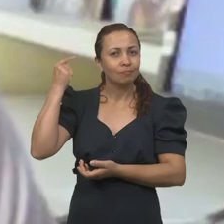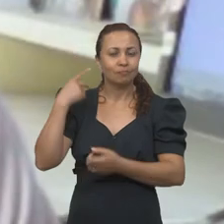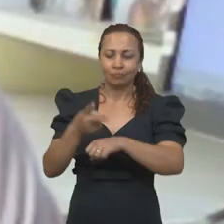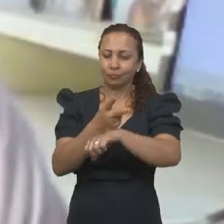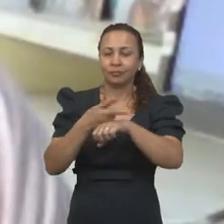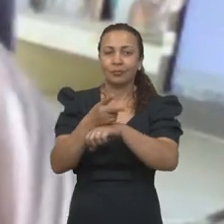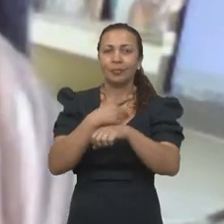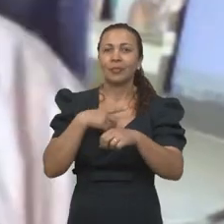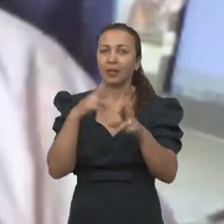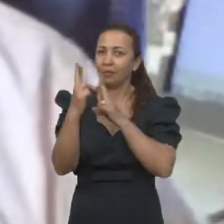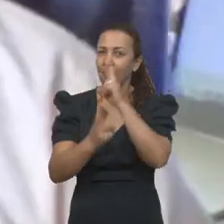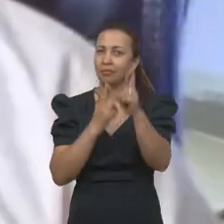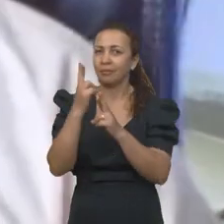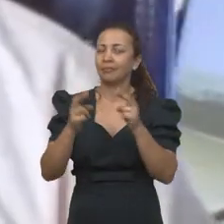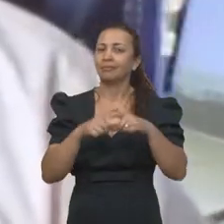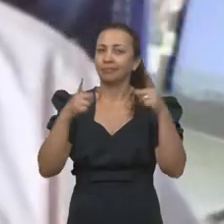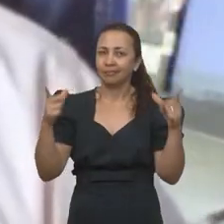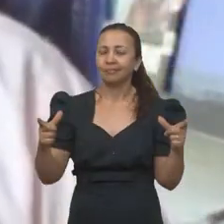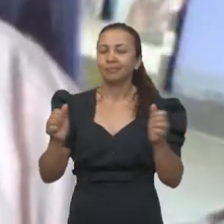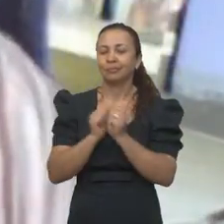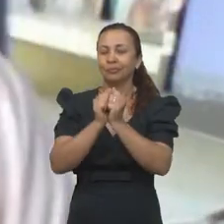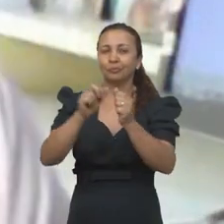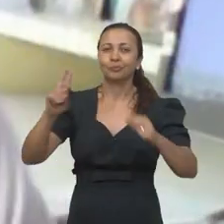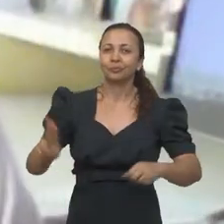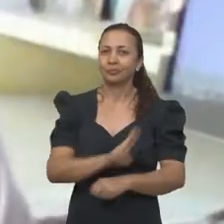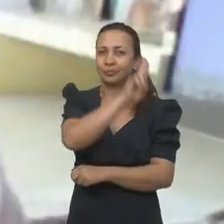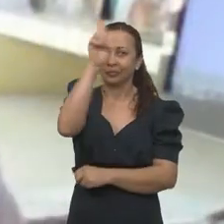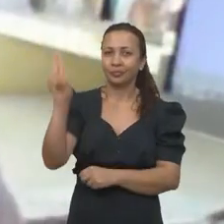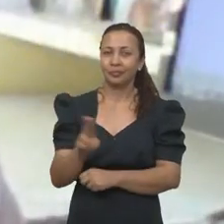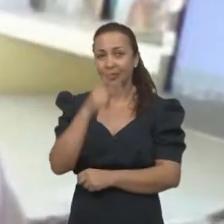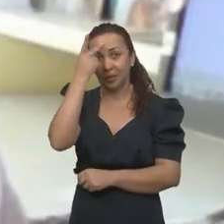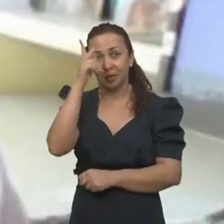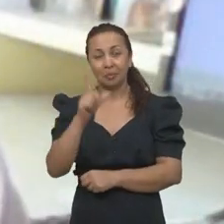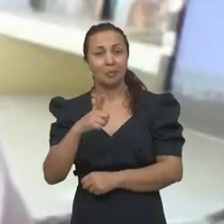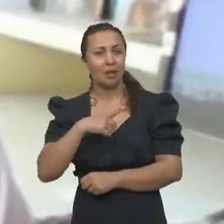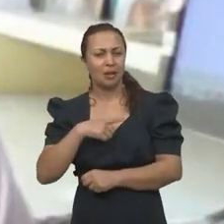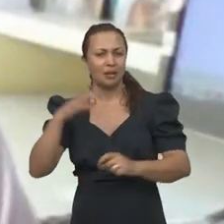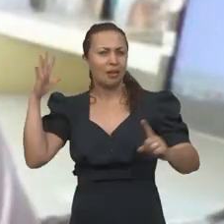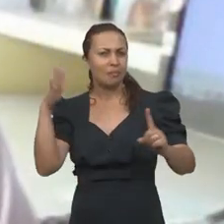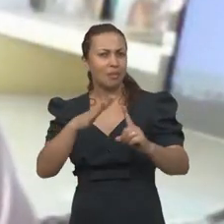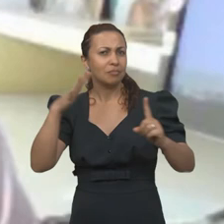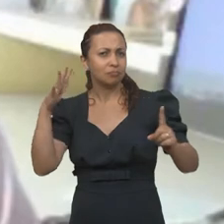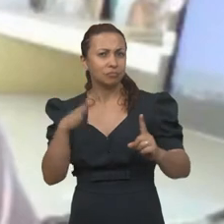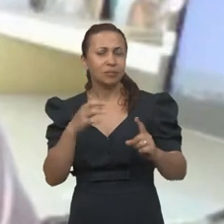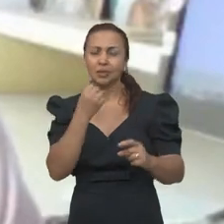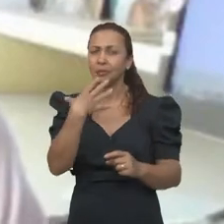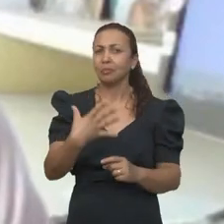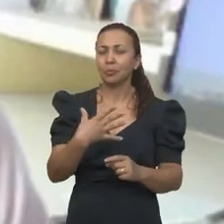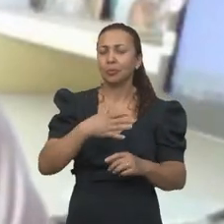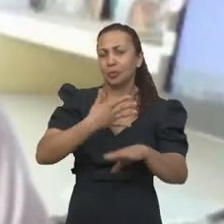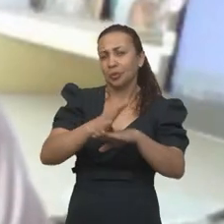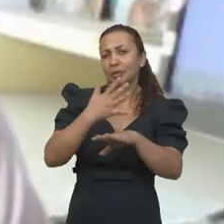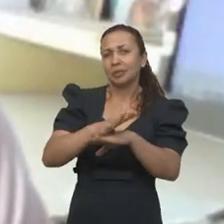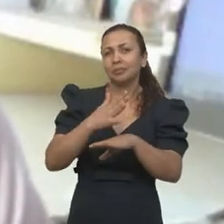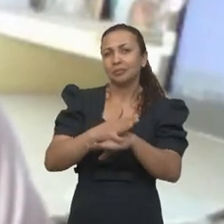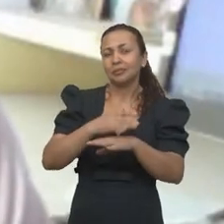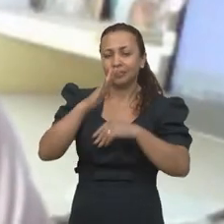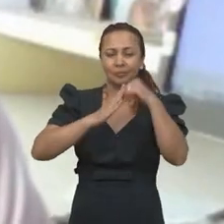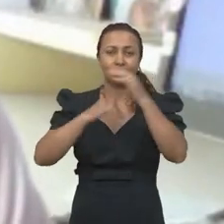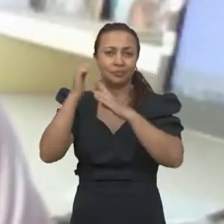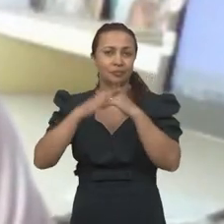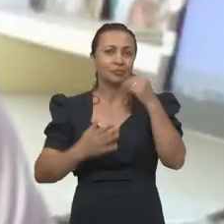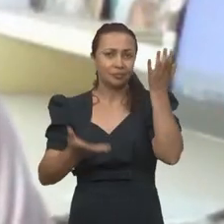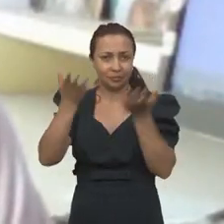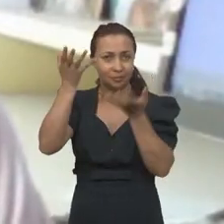tempo, busca ter uma inter-relação muito grande com as universidades. No sentido de estimular o bom exercício